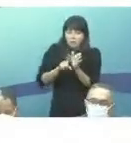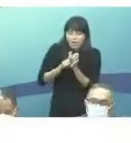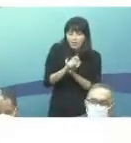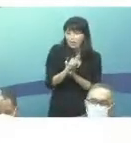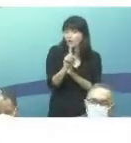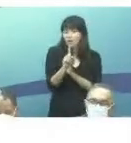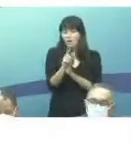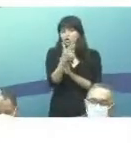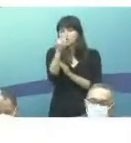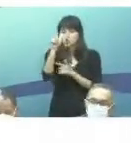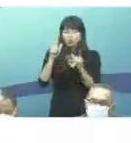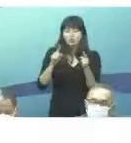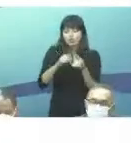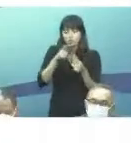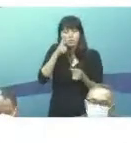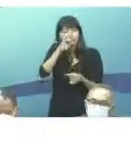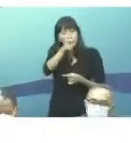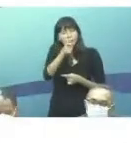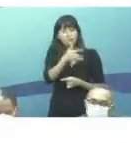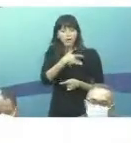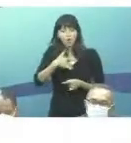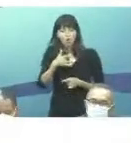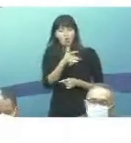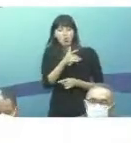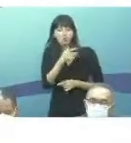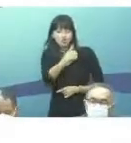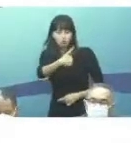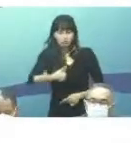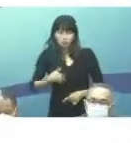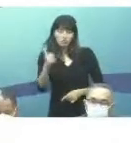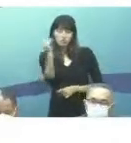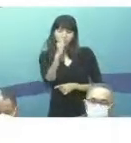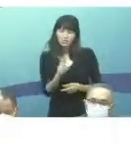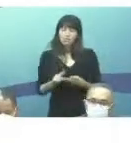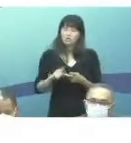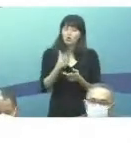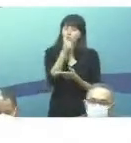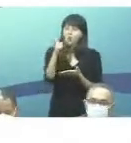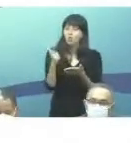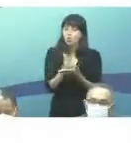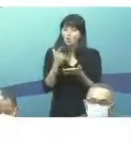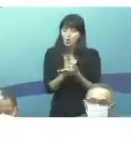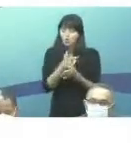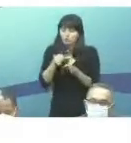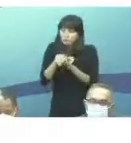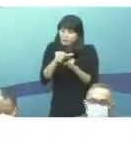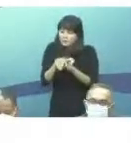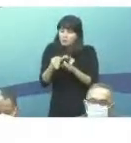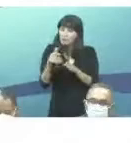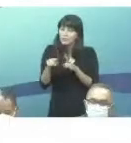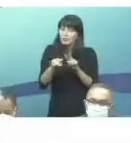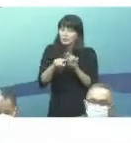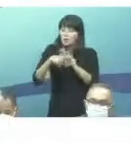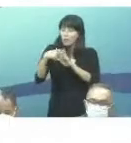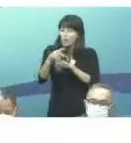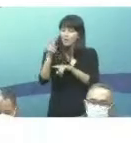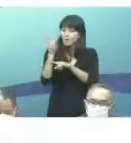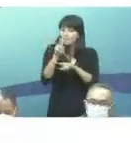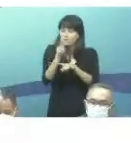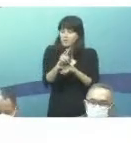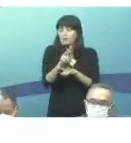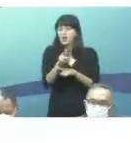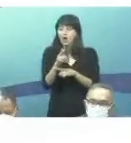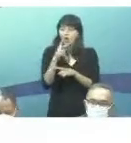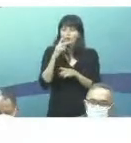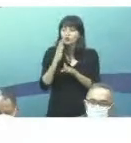de Interesse de Saúde Pública no Brasil, o Guia de Orientações para a Prevenção de Diagnóstico da Tuberculose em Profissionais de